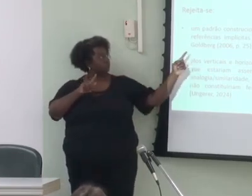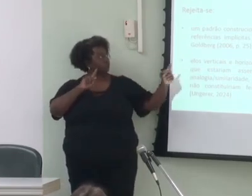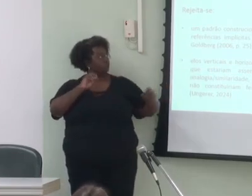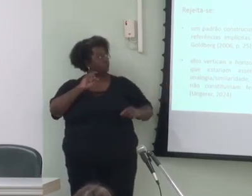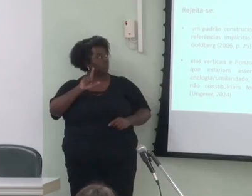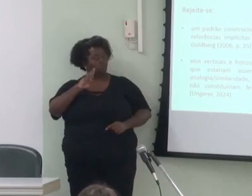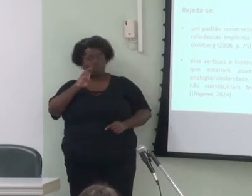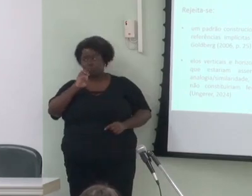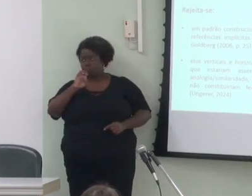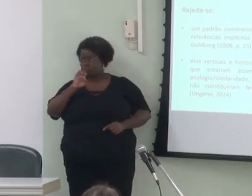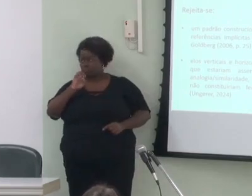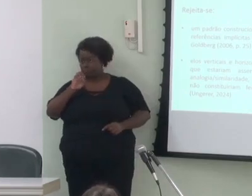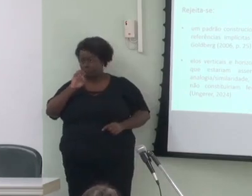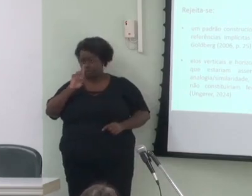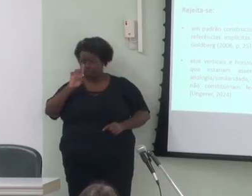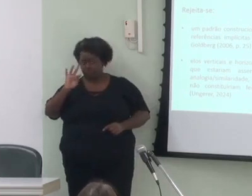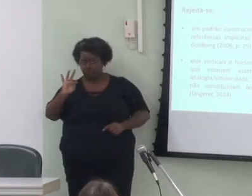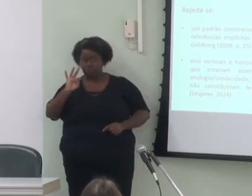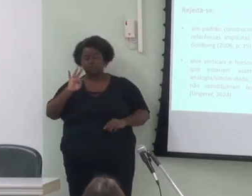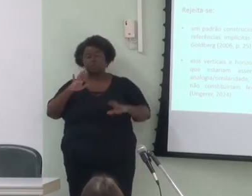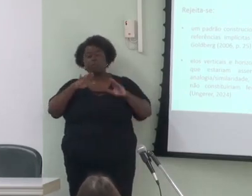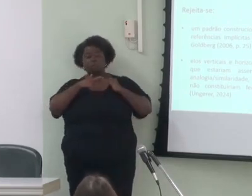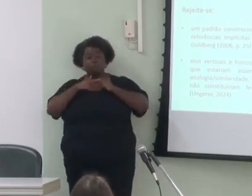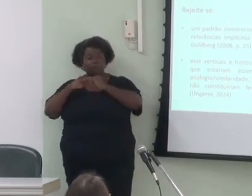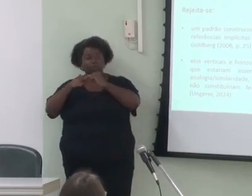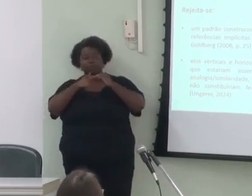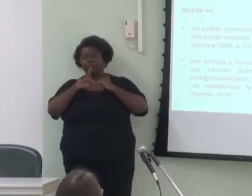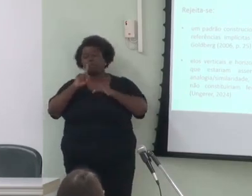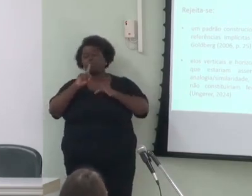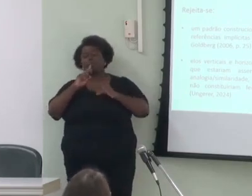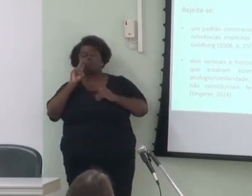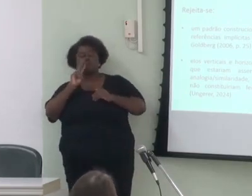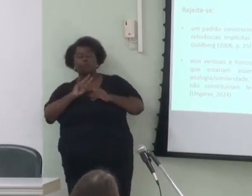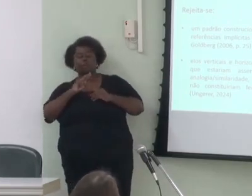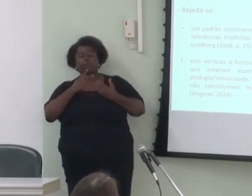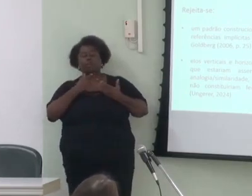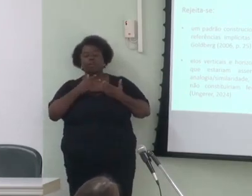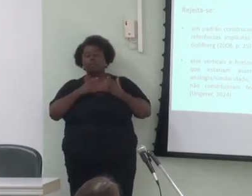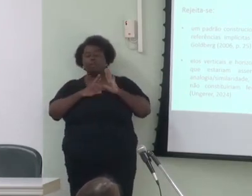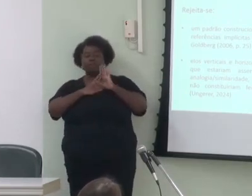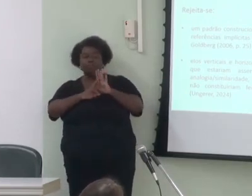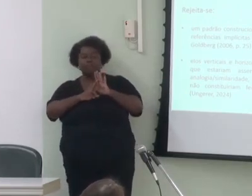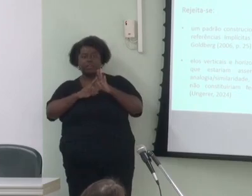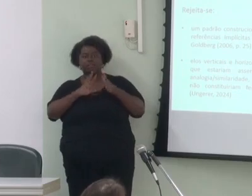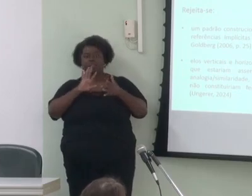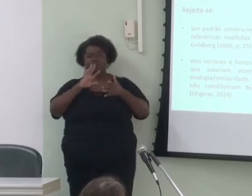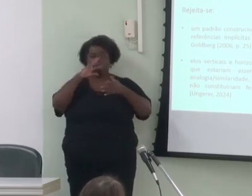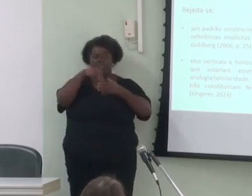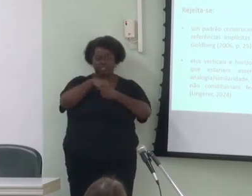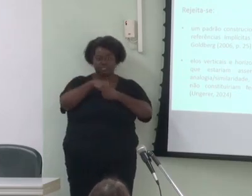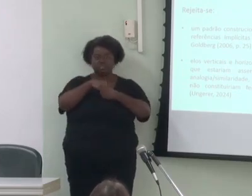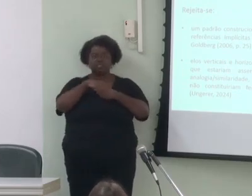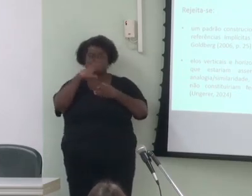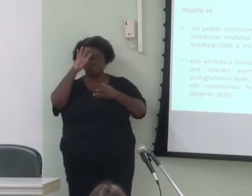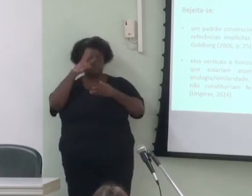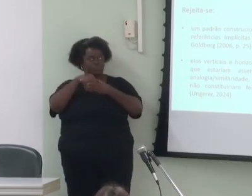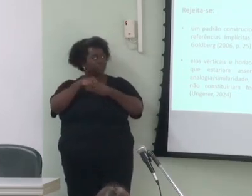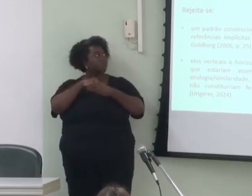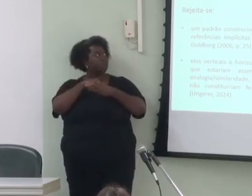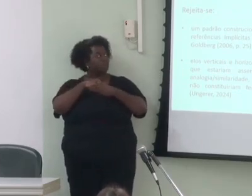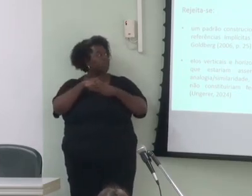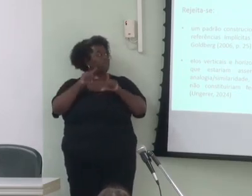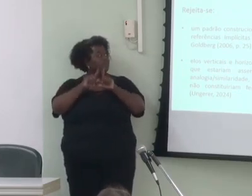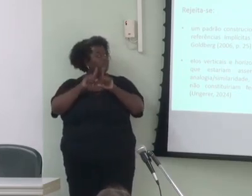analisado por si só sem considerar referências implícitas e explícitas a um possível sintagma também